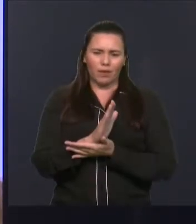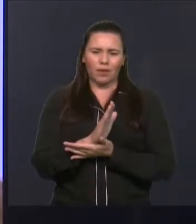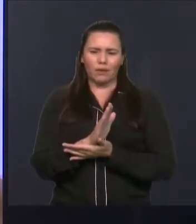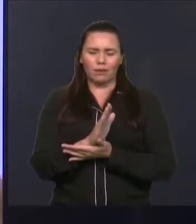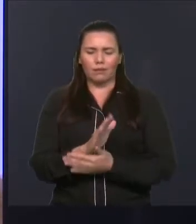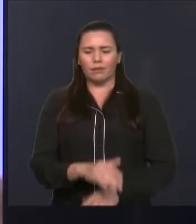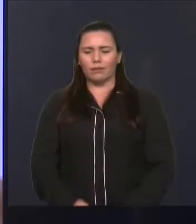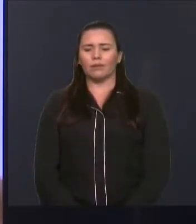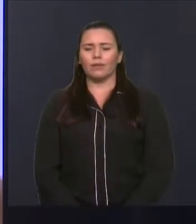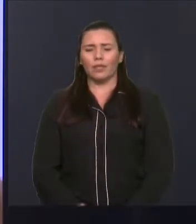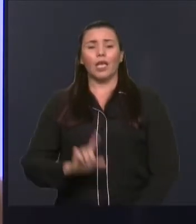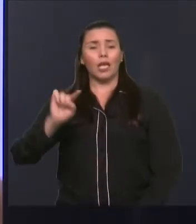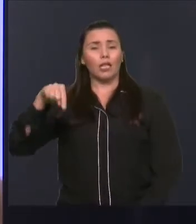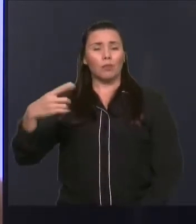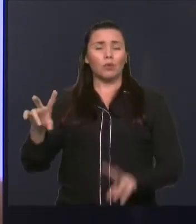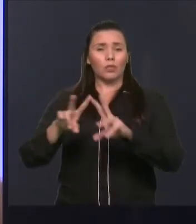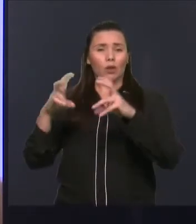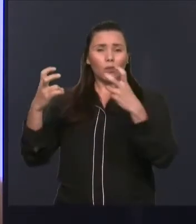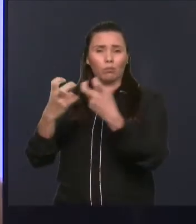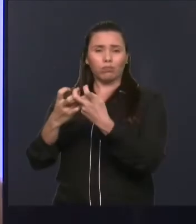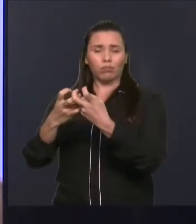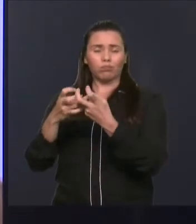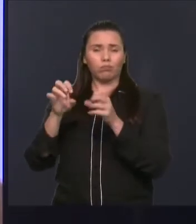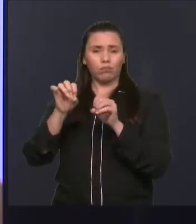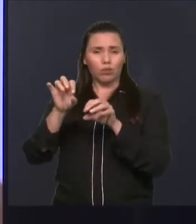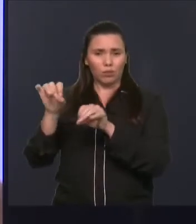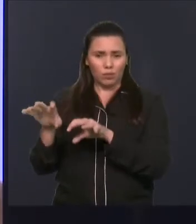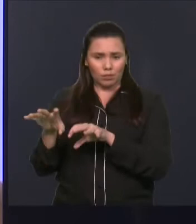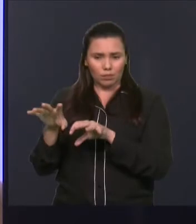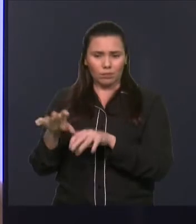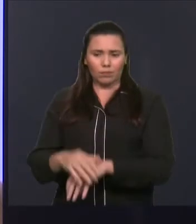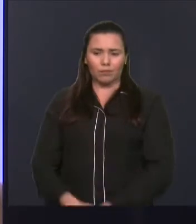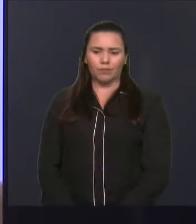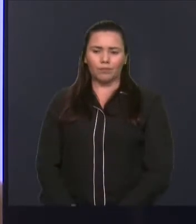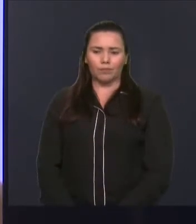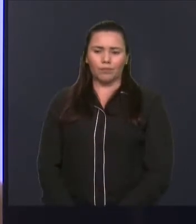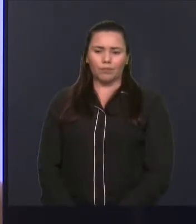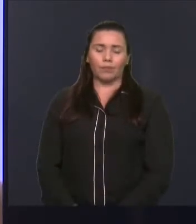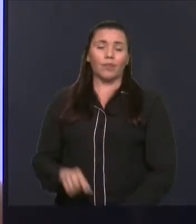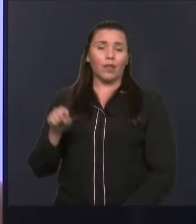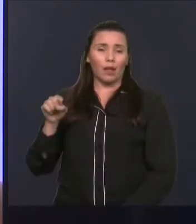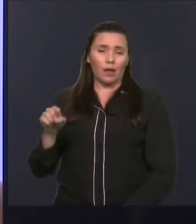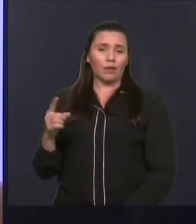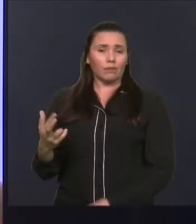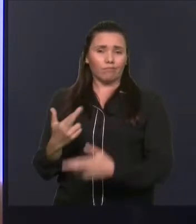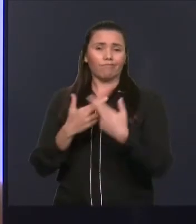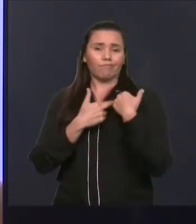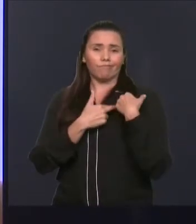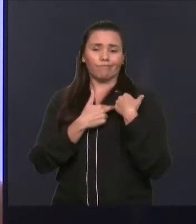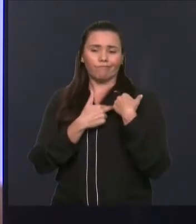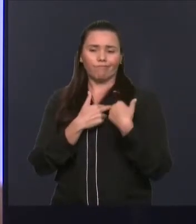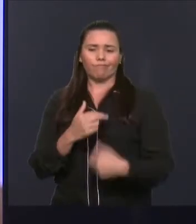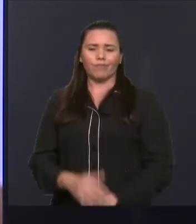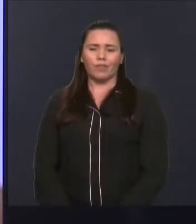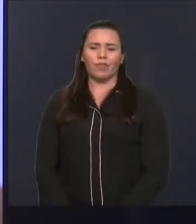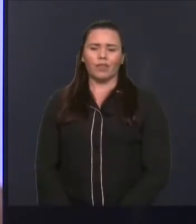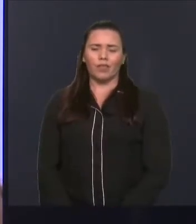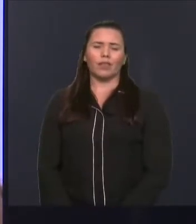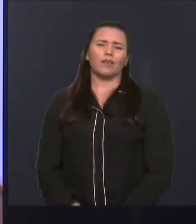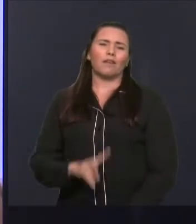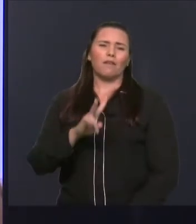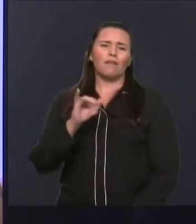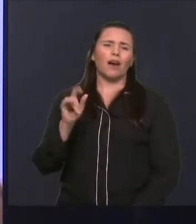a Comissão de Educação, que é a Comissão Oficial da Educação, é que avoque todos esses